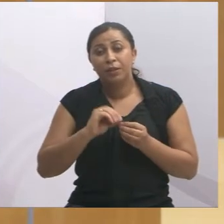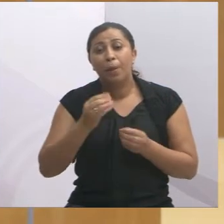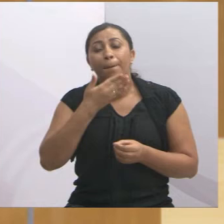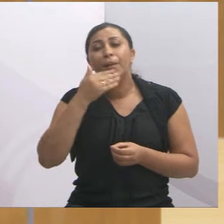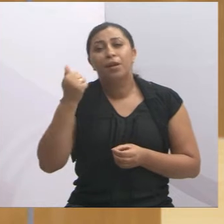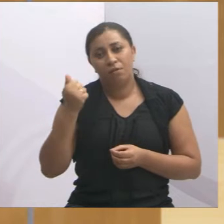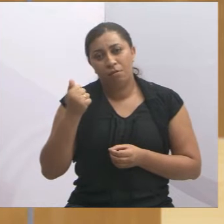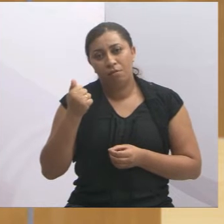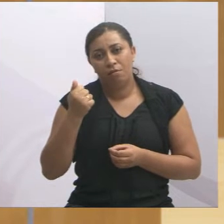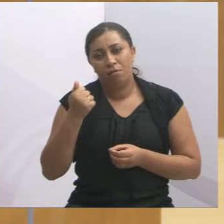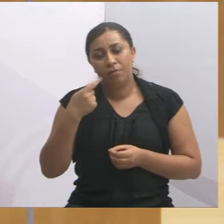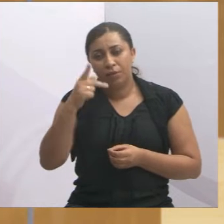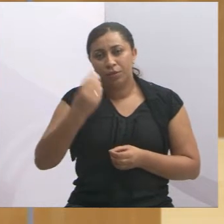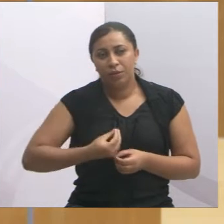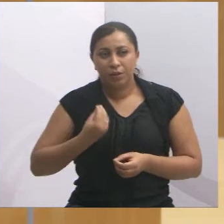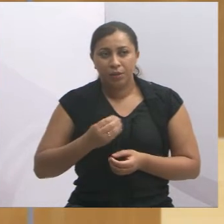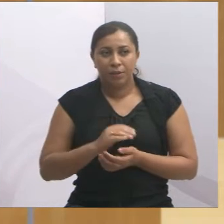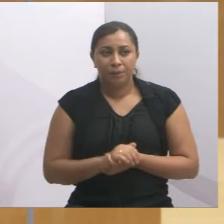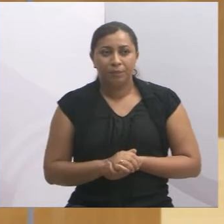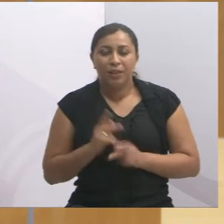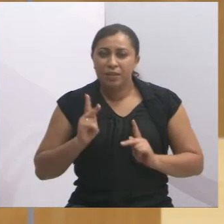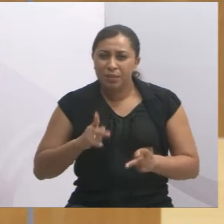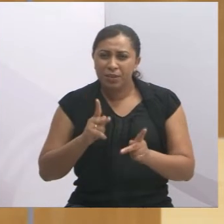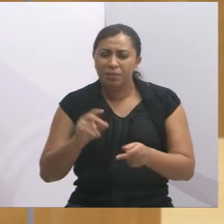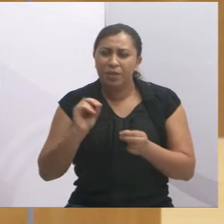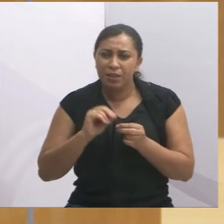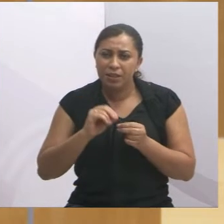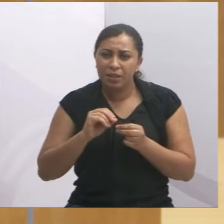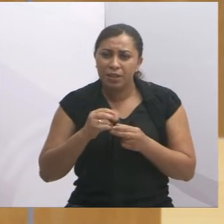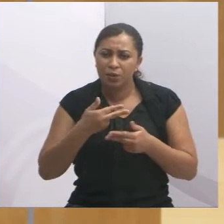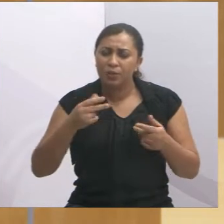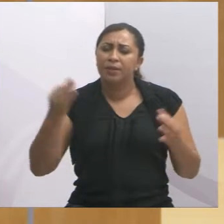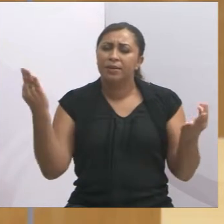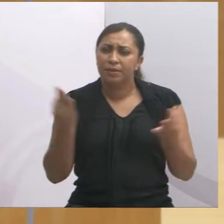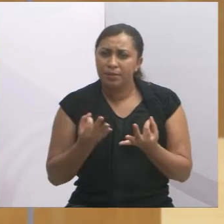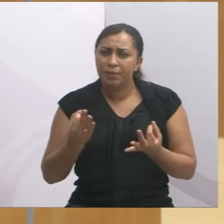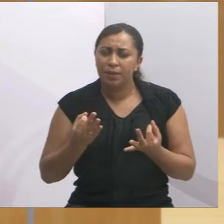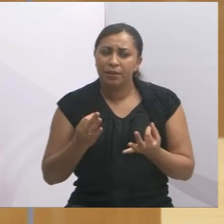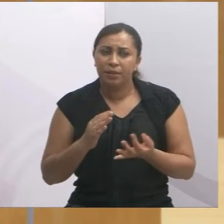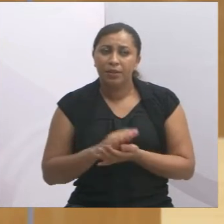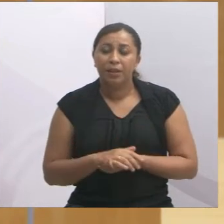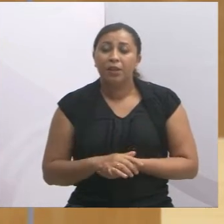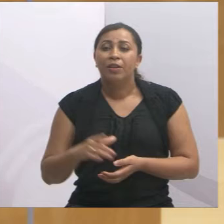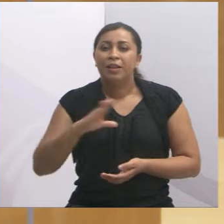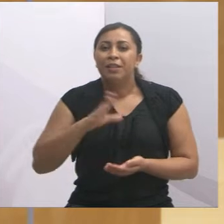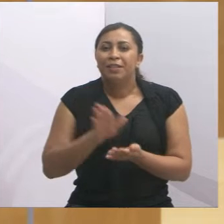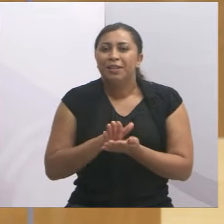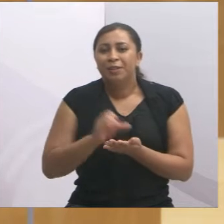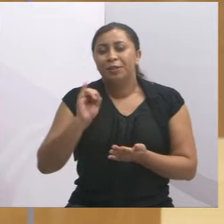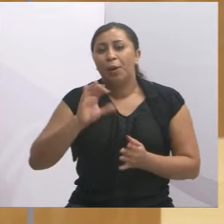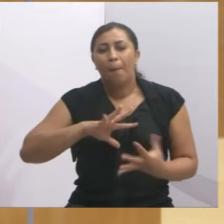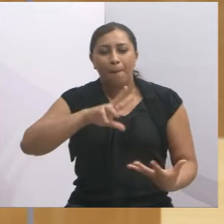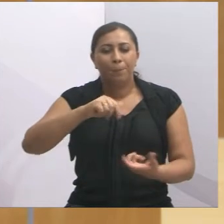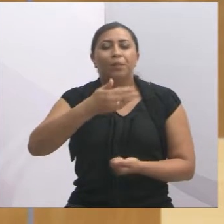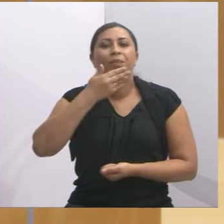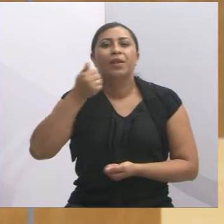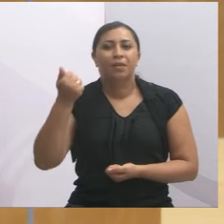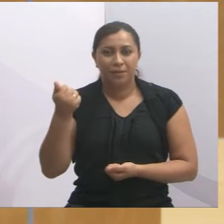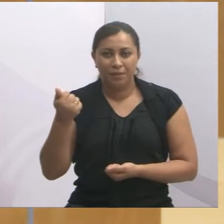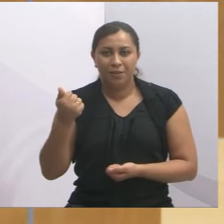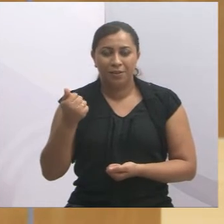então, vamos procurar sempre andar certo, sempre fazer a coisa certa, que nós vamos ter uma jacaraí melhor, vamos ter um mundo melhor,